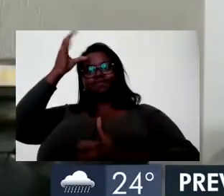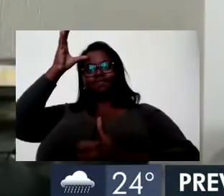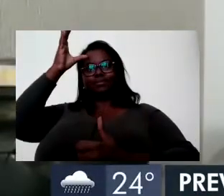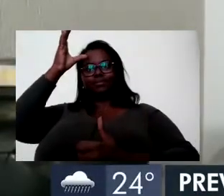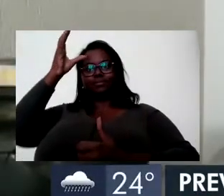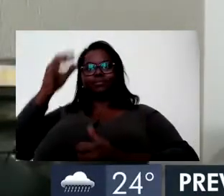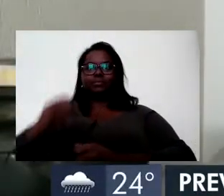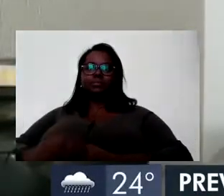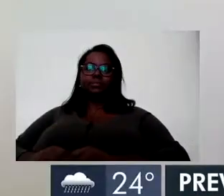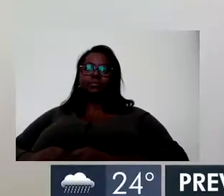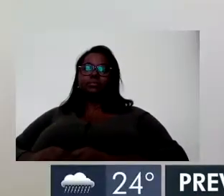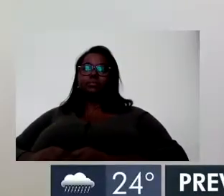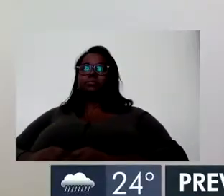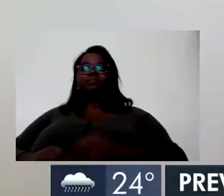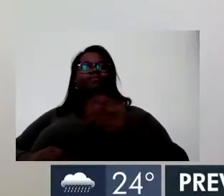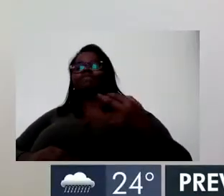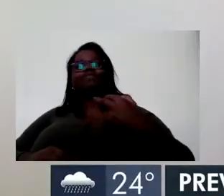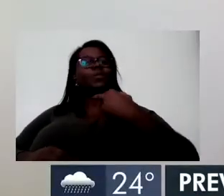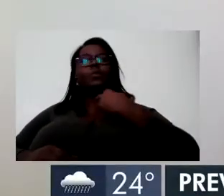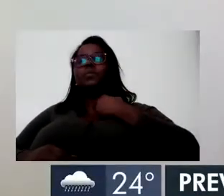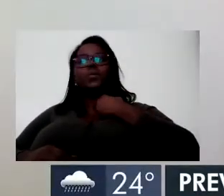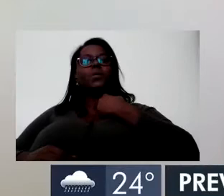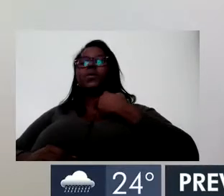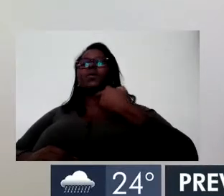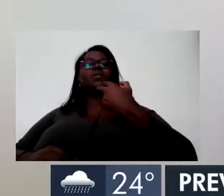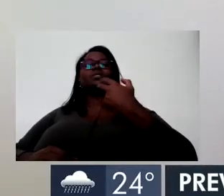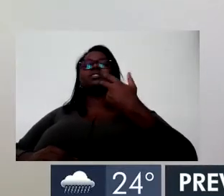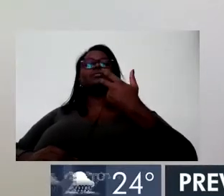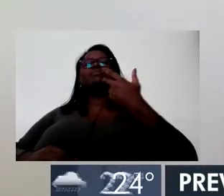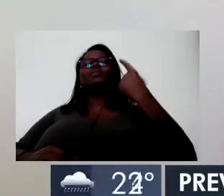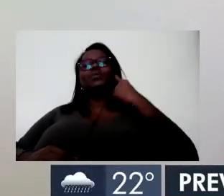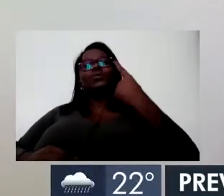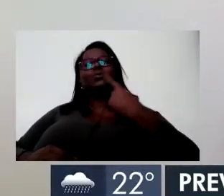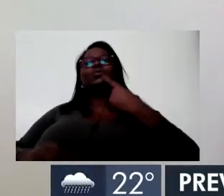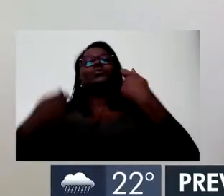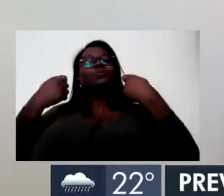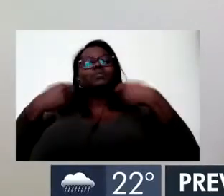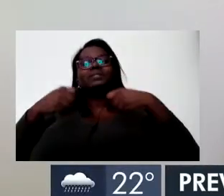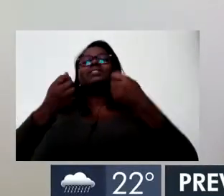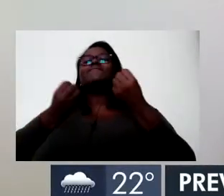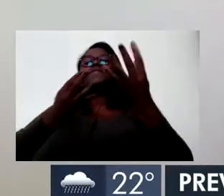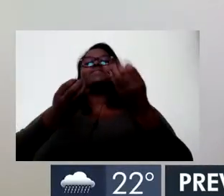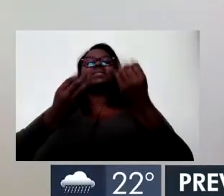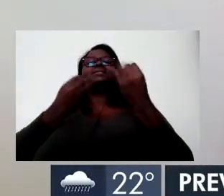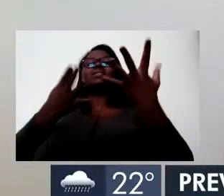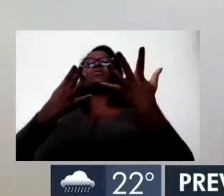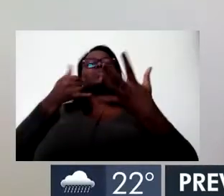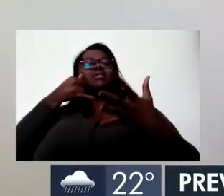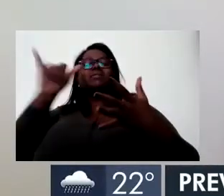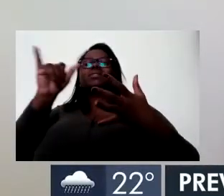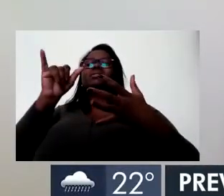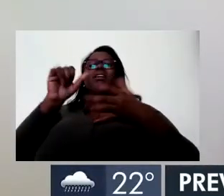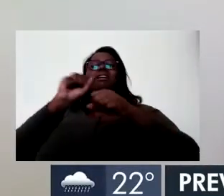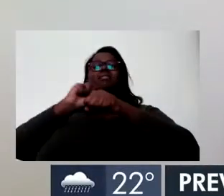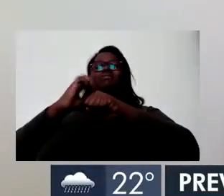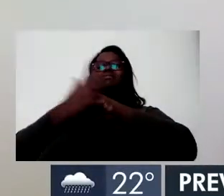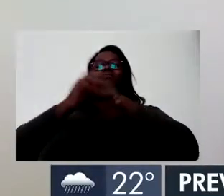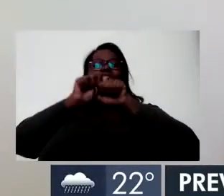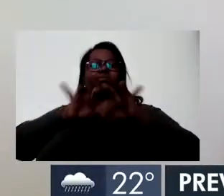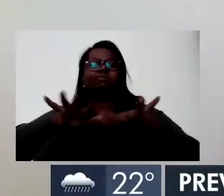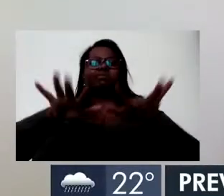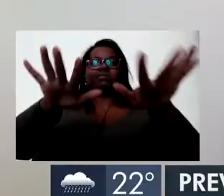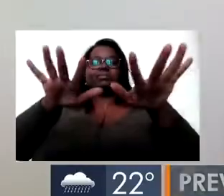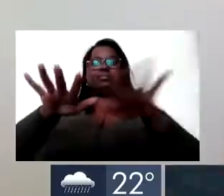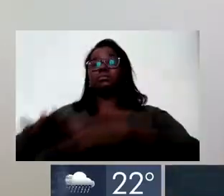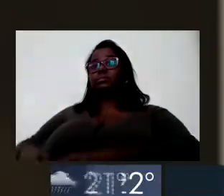nas mídias tradicionais. Não pode faltar ninguém. Se alguém ficar sem informação, o vírus vai continuar circulando, e